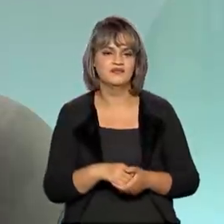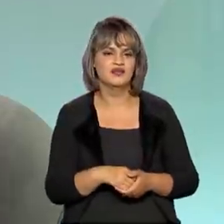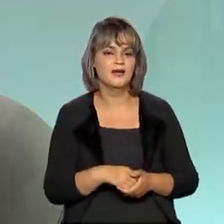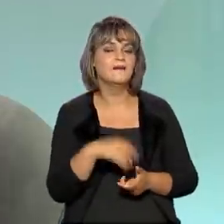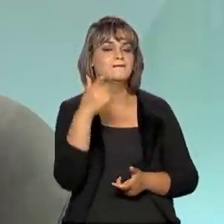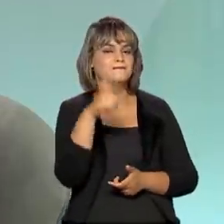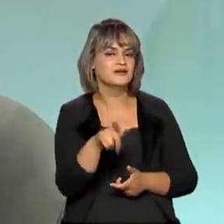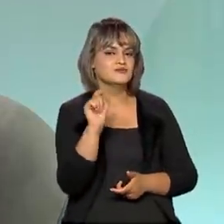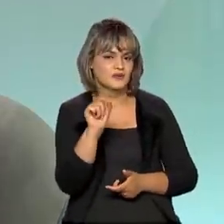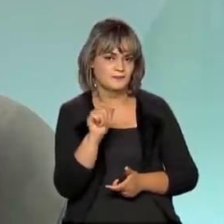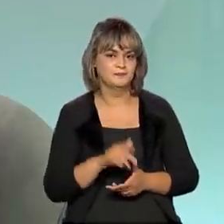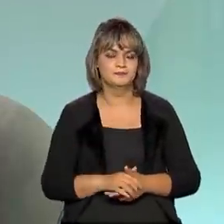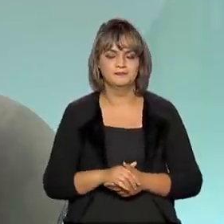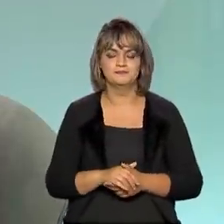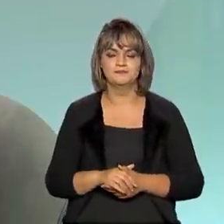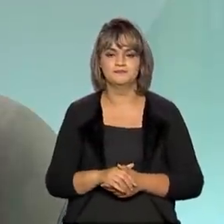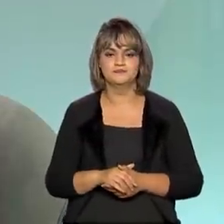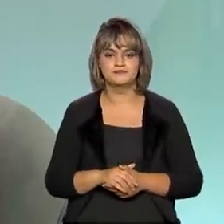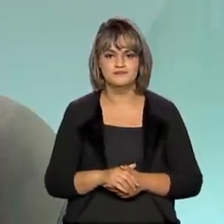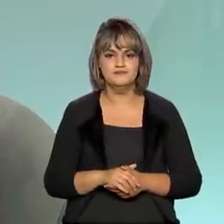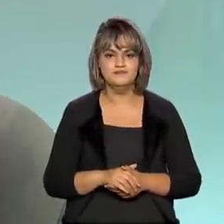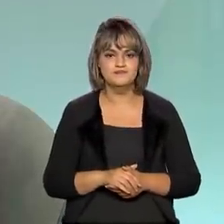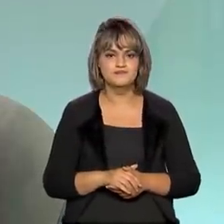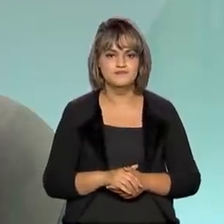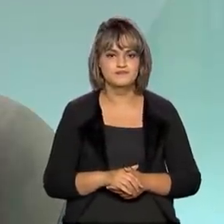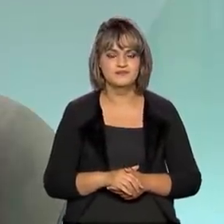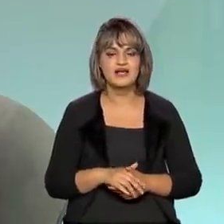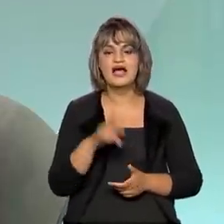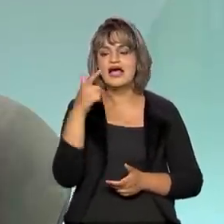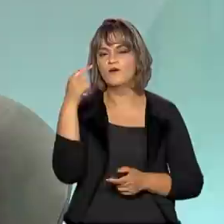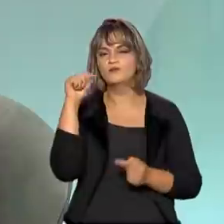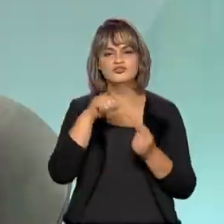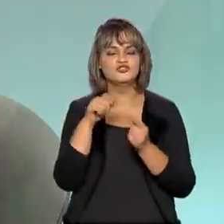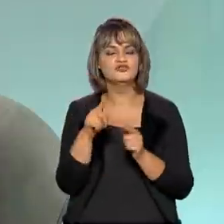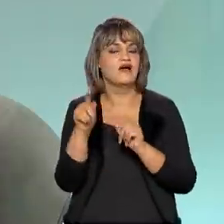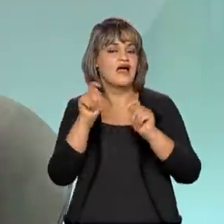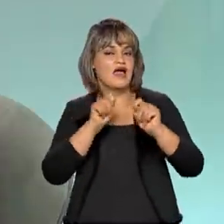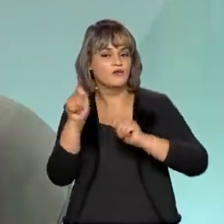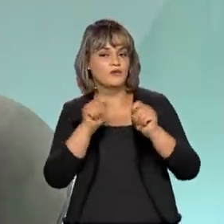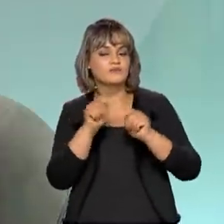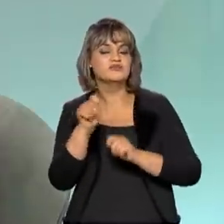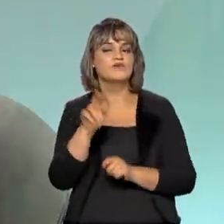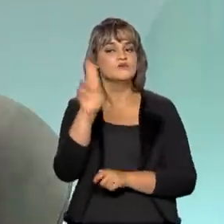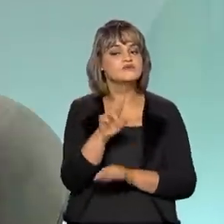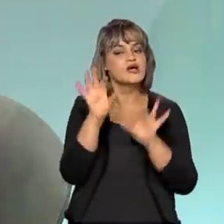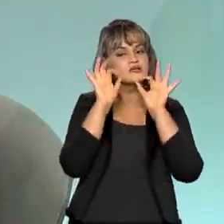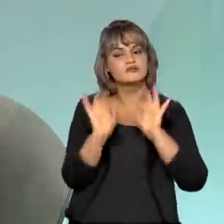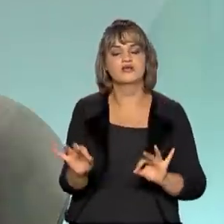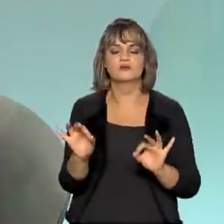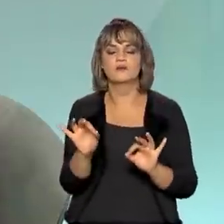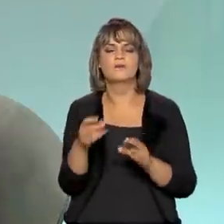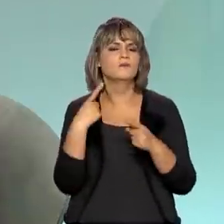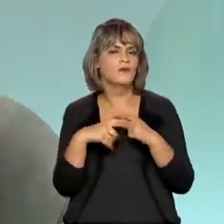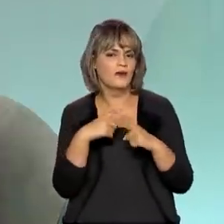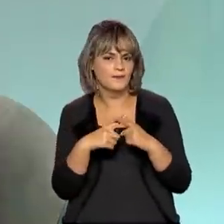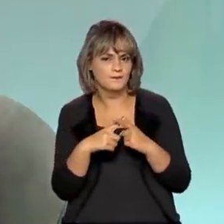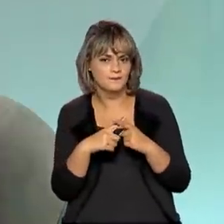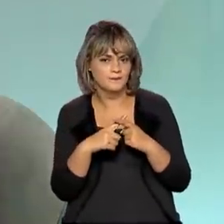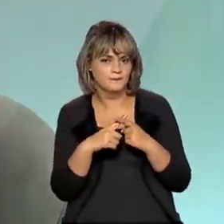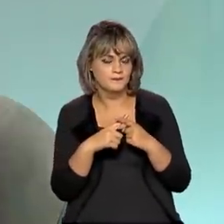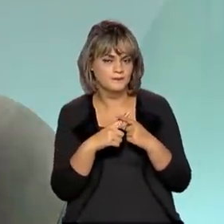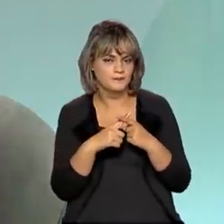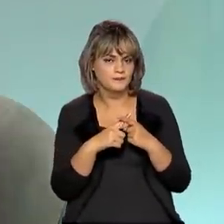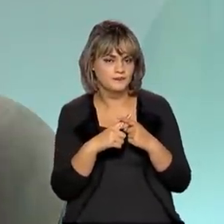Porque o sinal é no sentido de economizar e consumir de forma consciente e racional. Por quê? Porque,